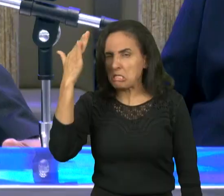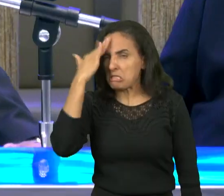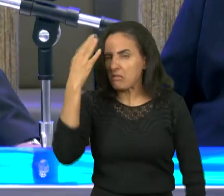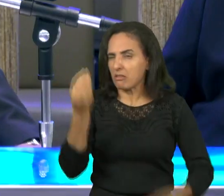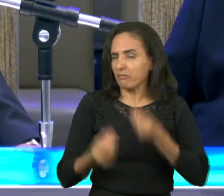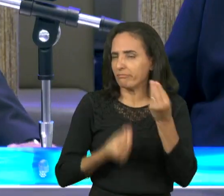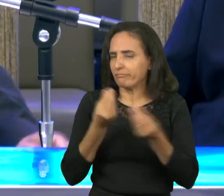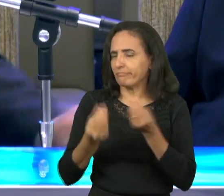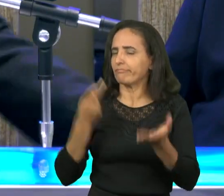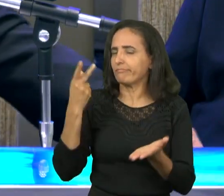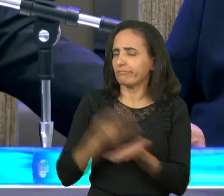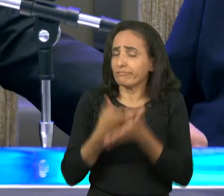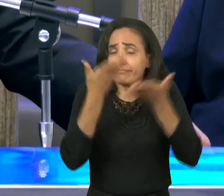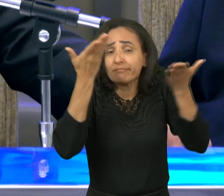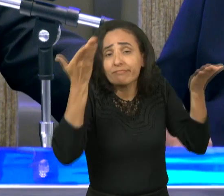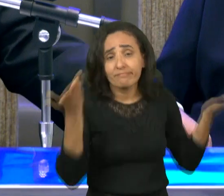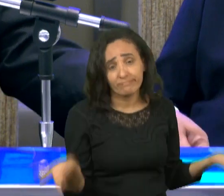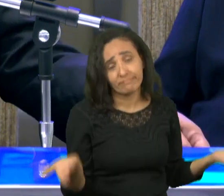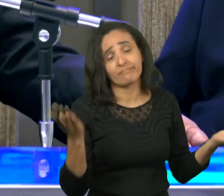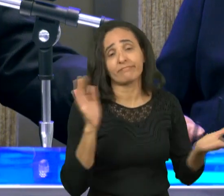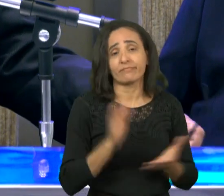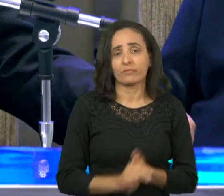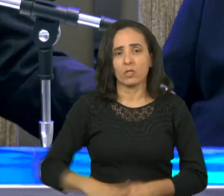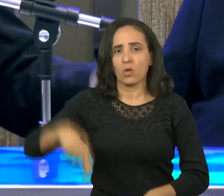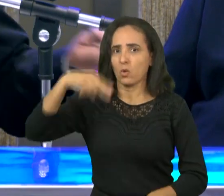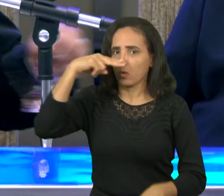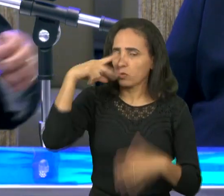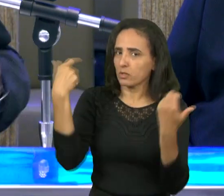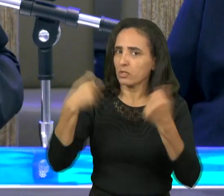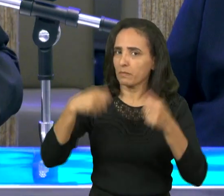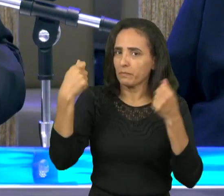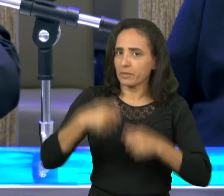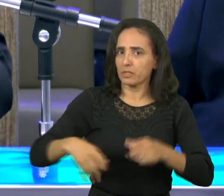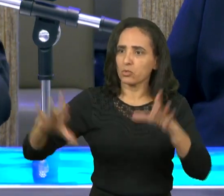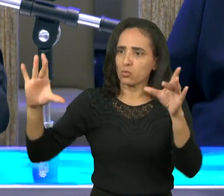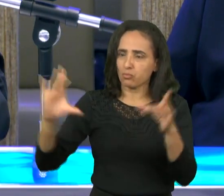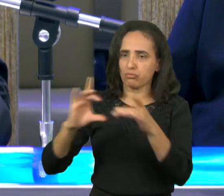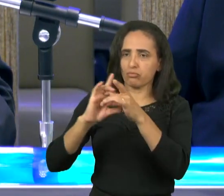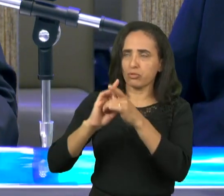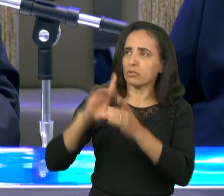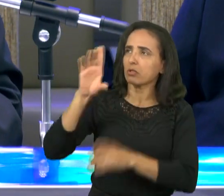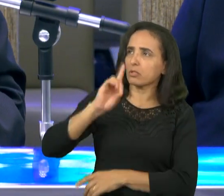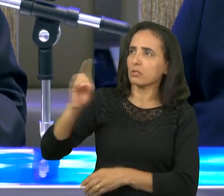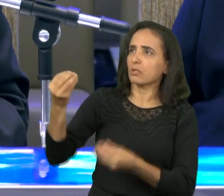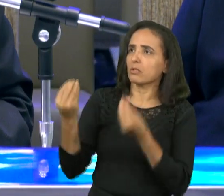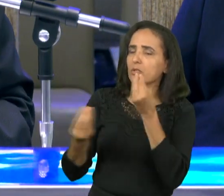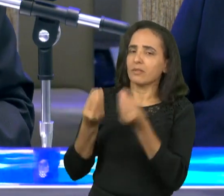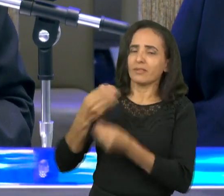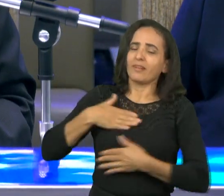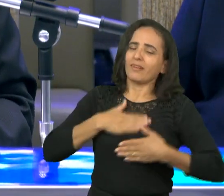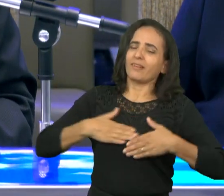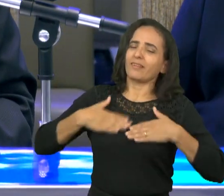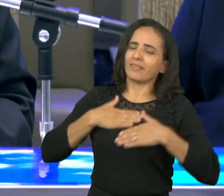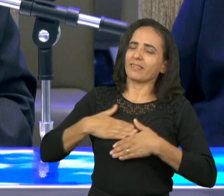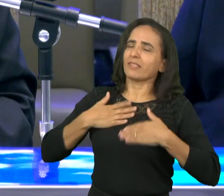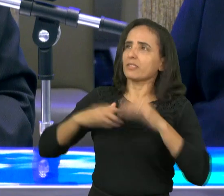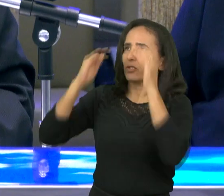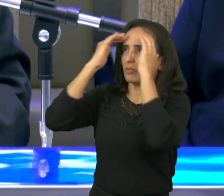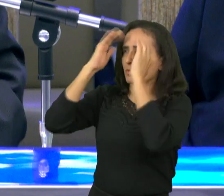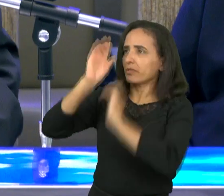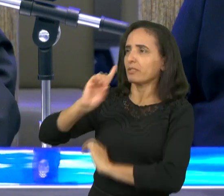disso não é isso então o crente só pode andar com Deus quando ele agrada a Deus